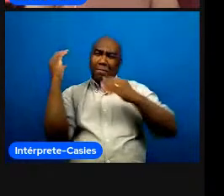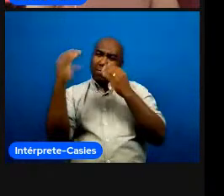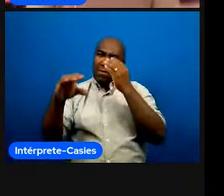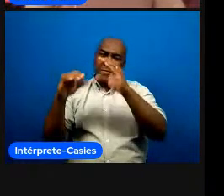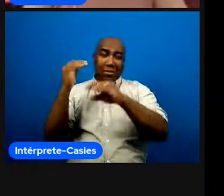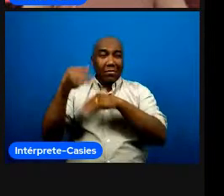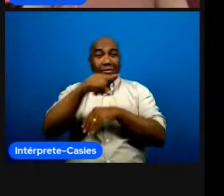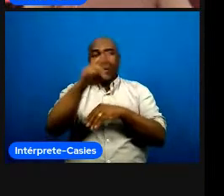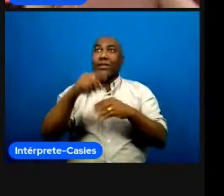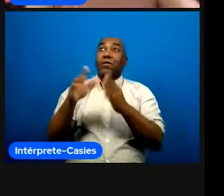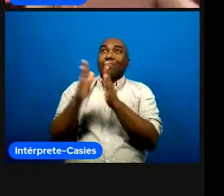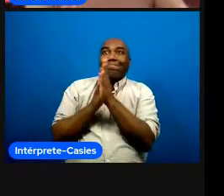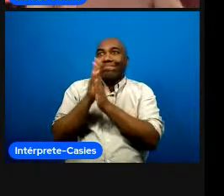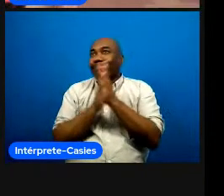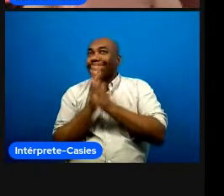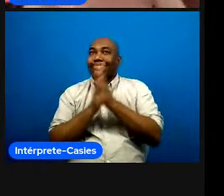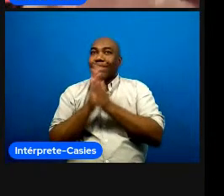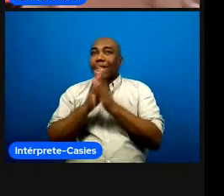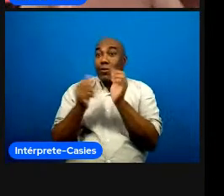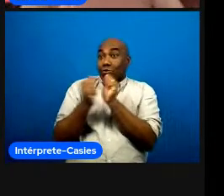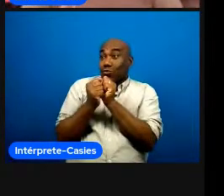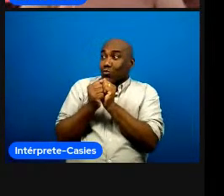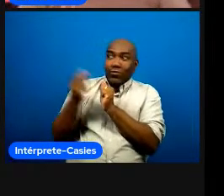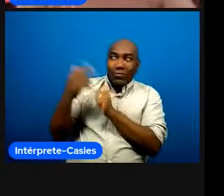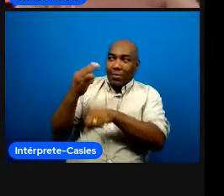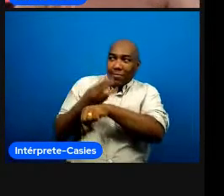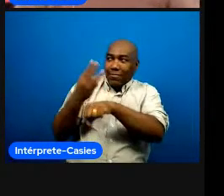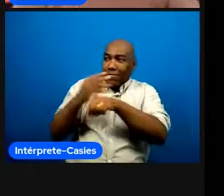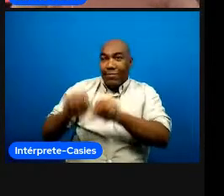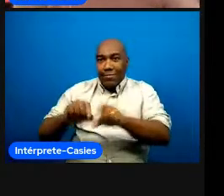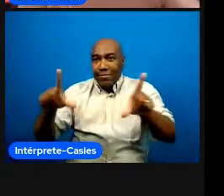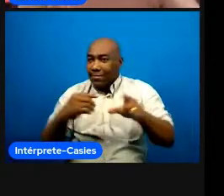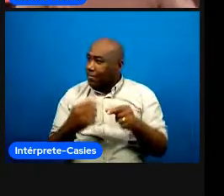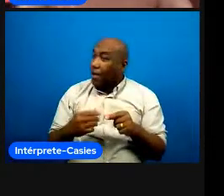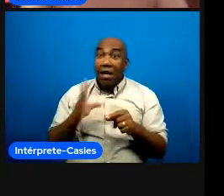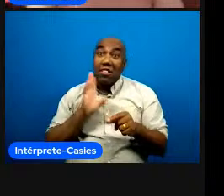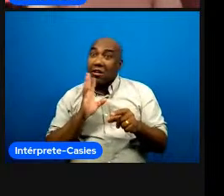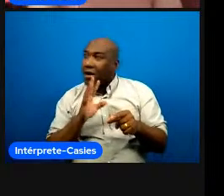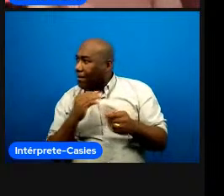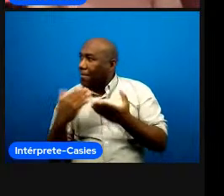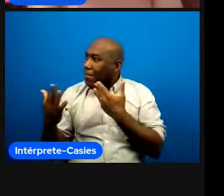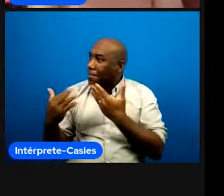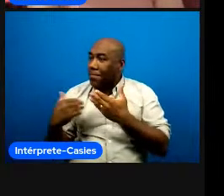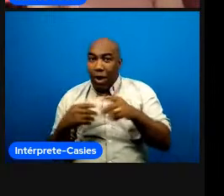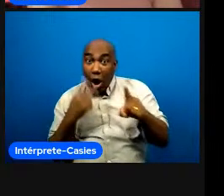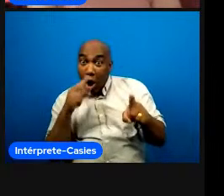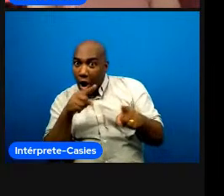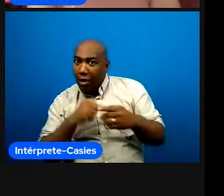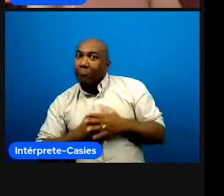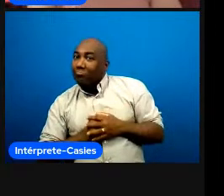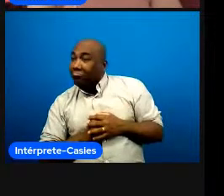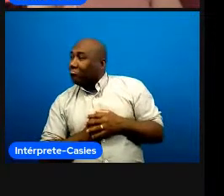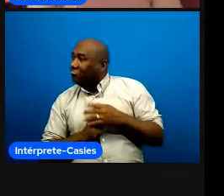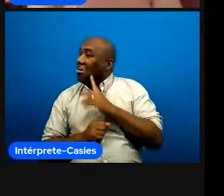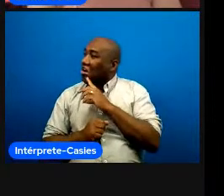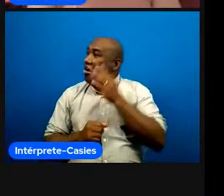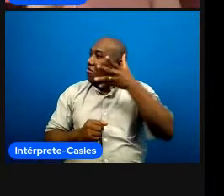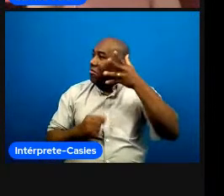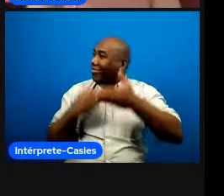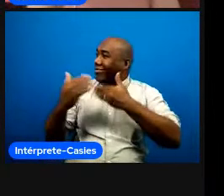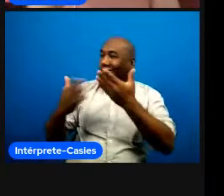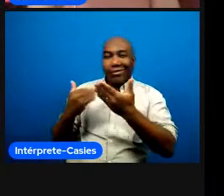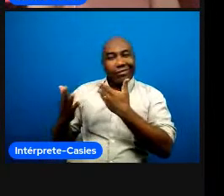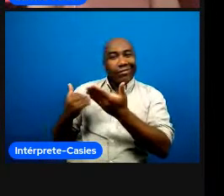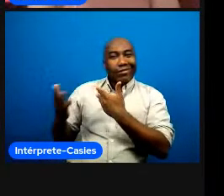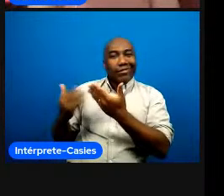lives junto e fica comentando ali o que a gente gostou não gostou o que aprendeu isso também é uma forma de aprendizado né de aprendizado que a